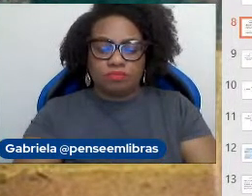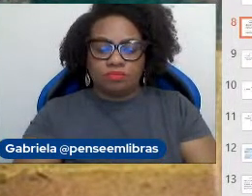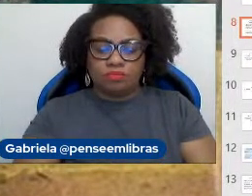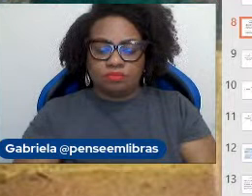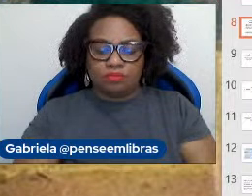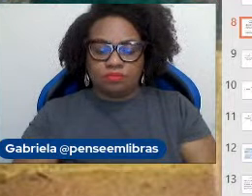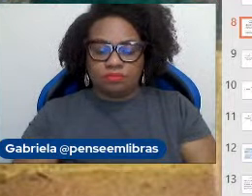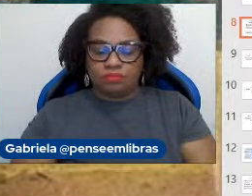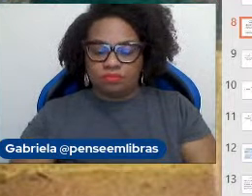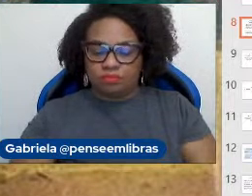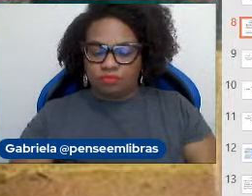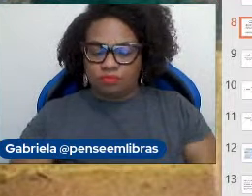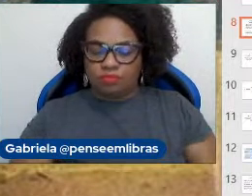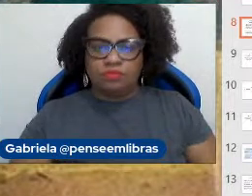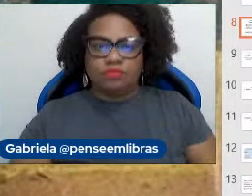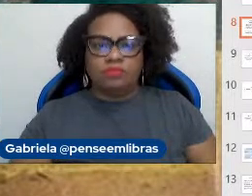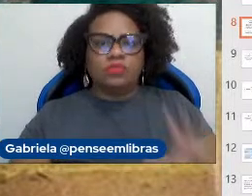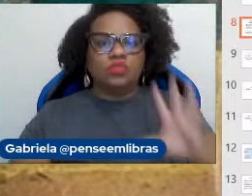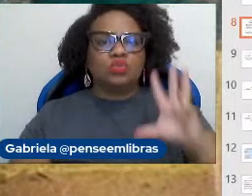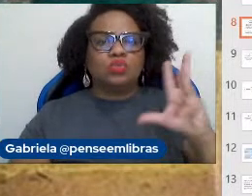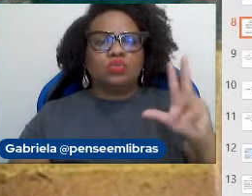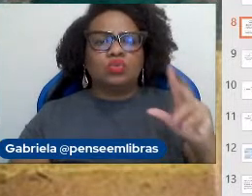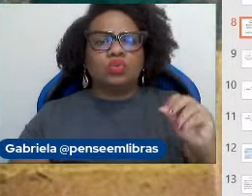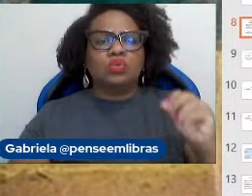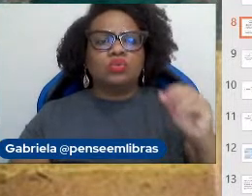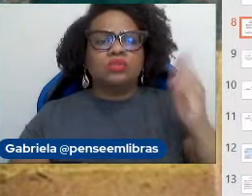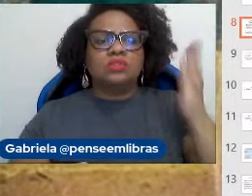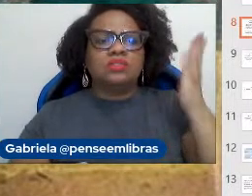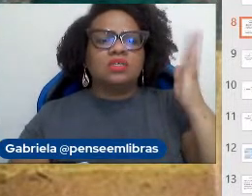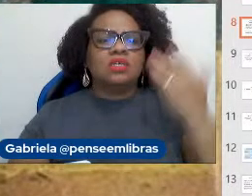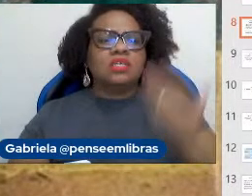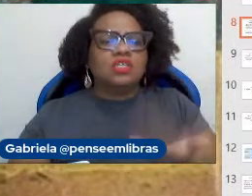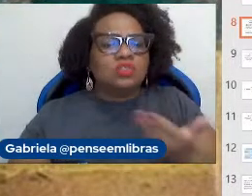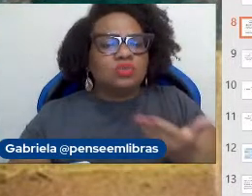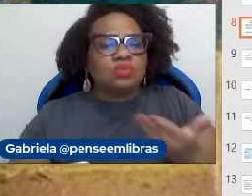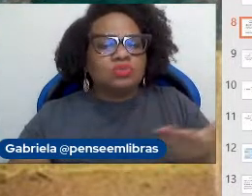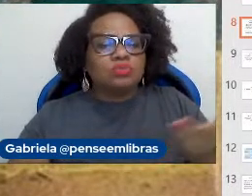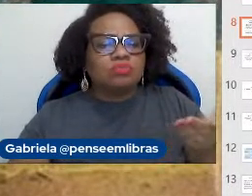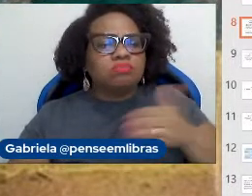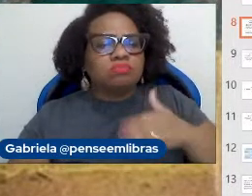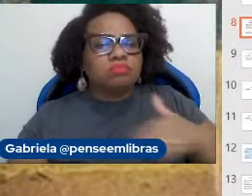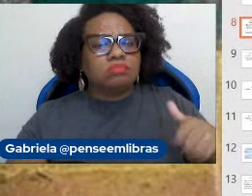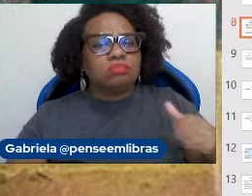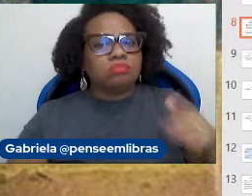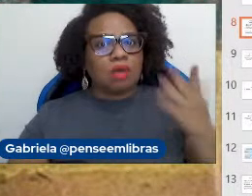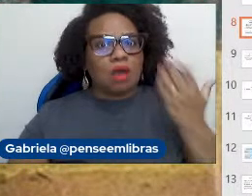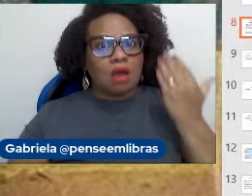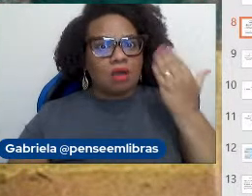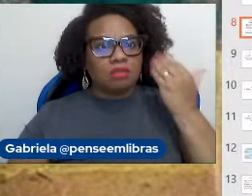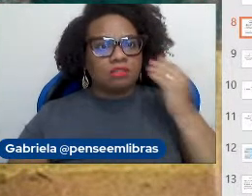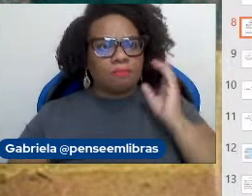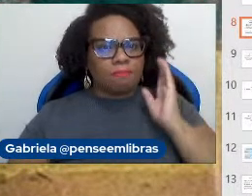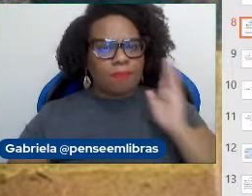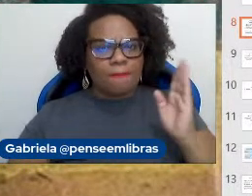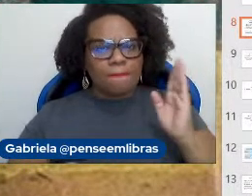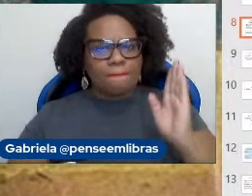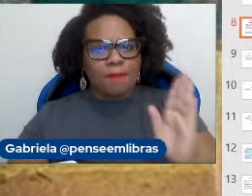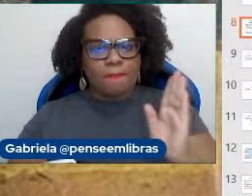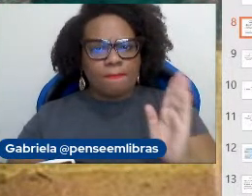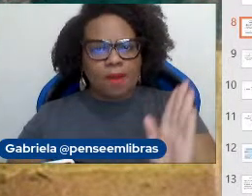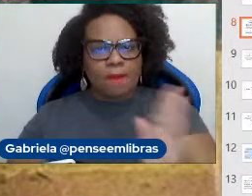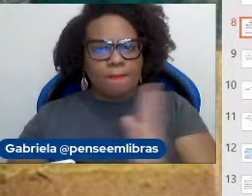Todos esses estudos partem de uma constatação recente conseguida através de